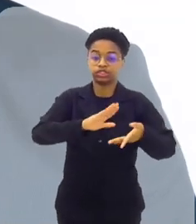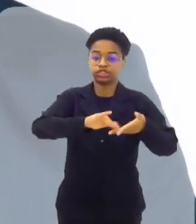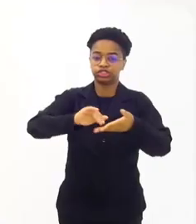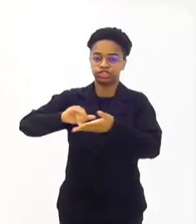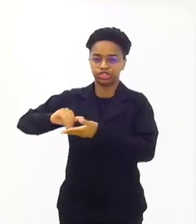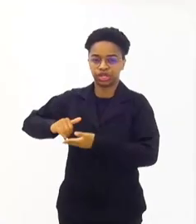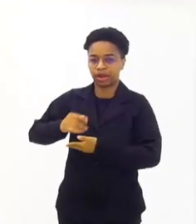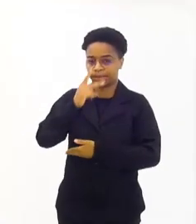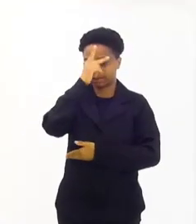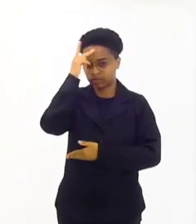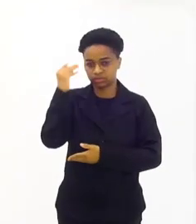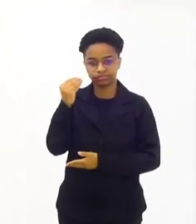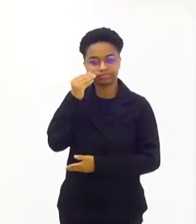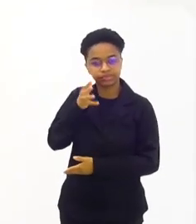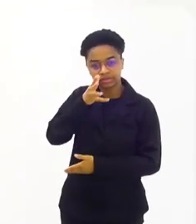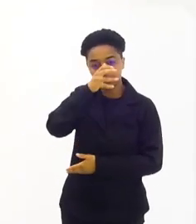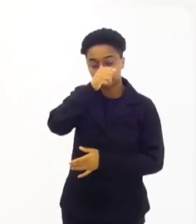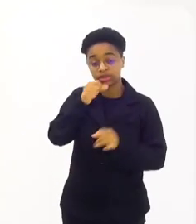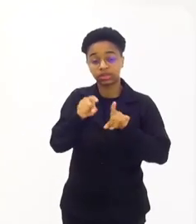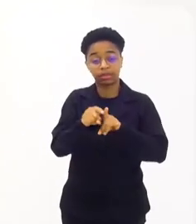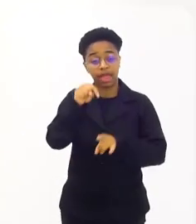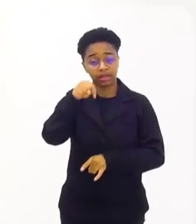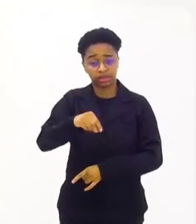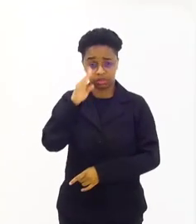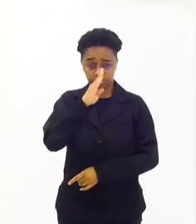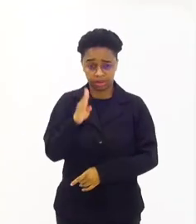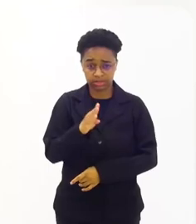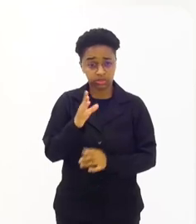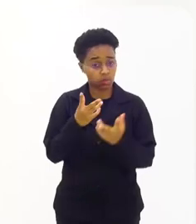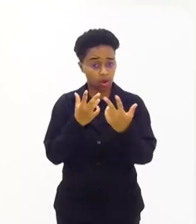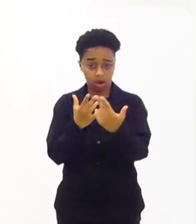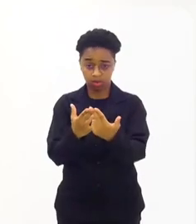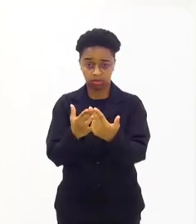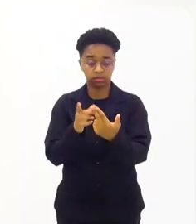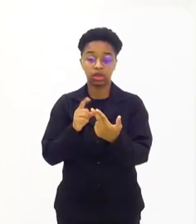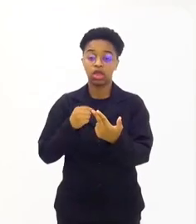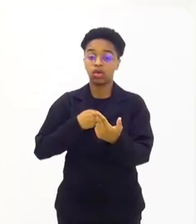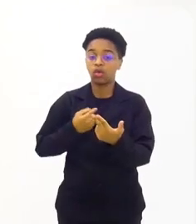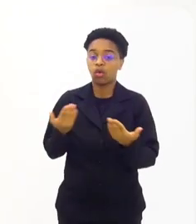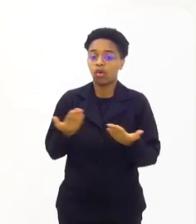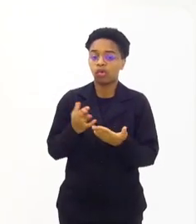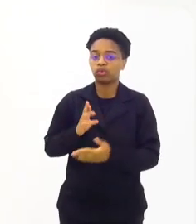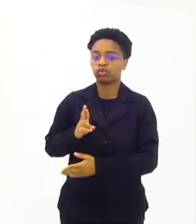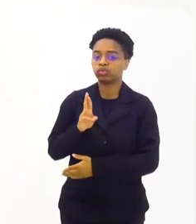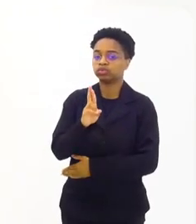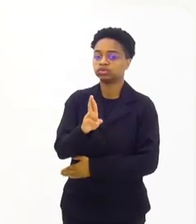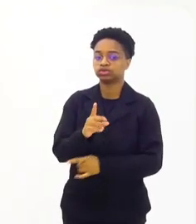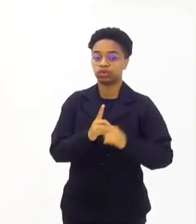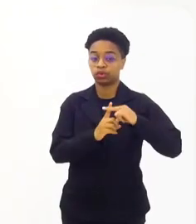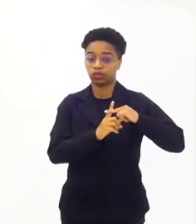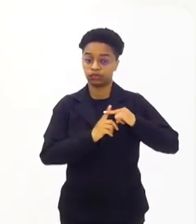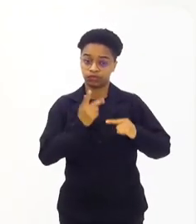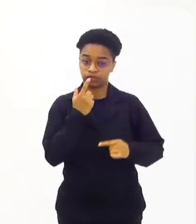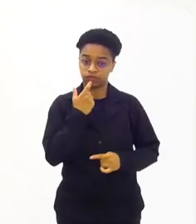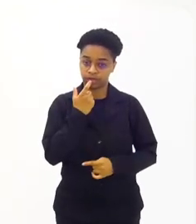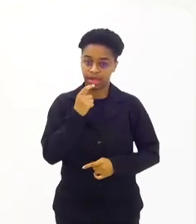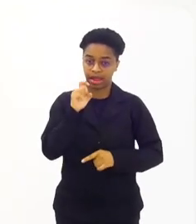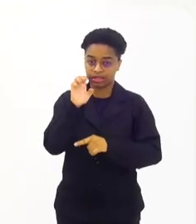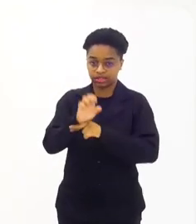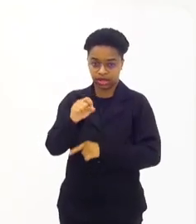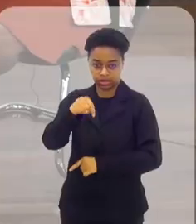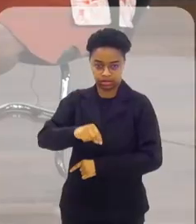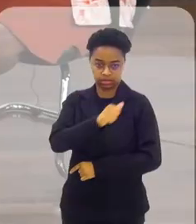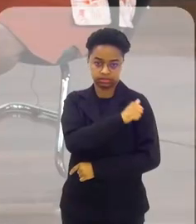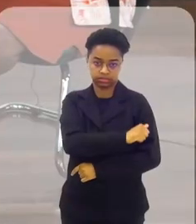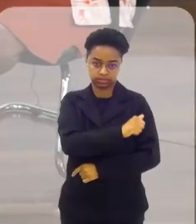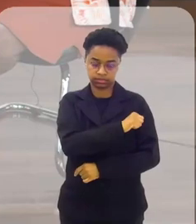as pessoas de lá. E aqui no Brasil não é diferente, né? Eu hoje represento a Cruz Vermelha do estado do Rio de Janeiro.